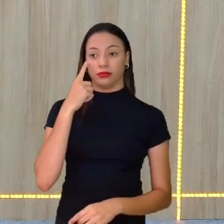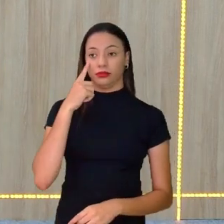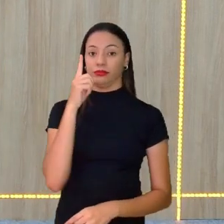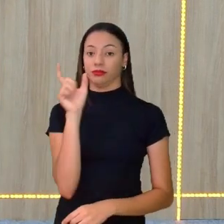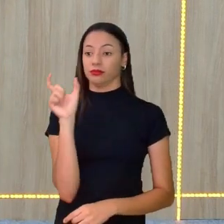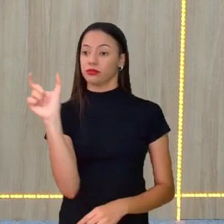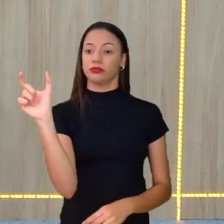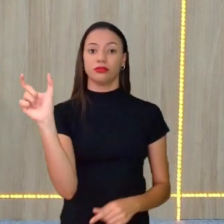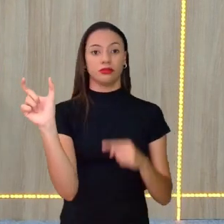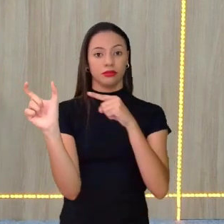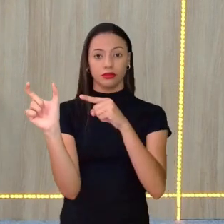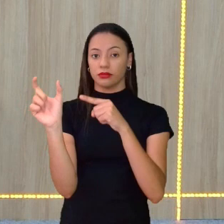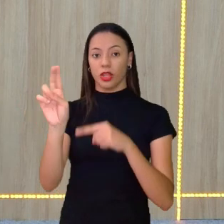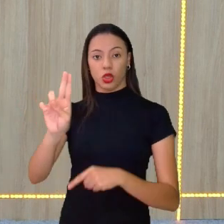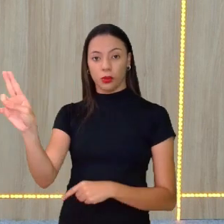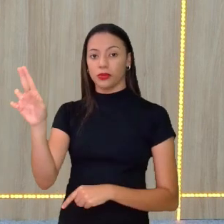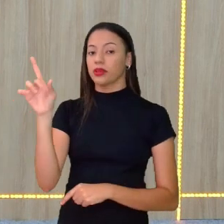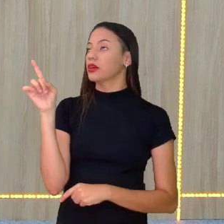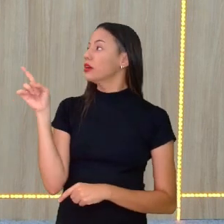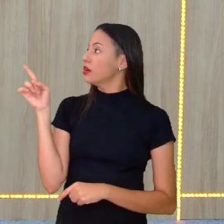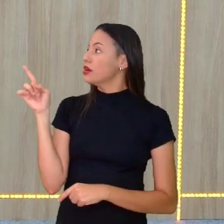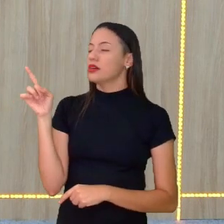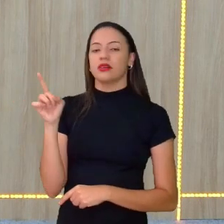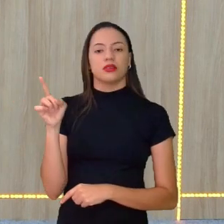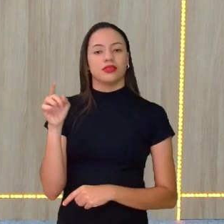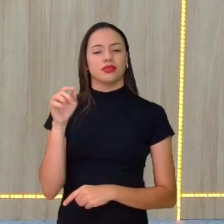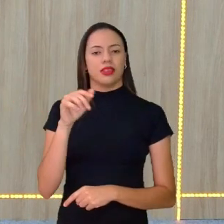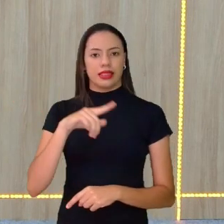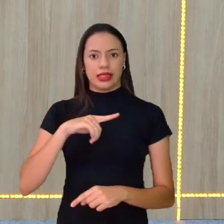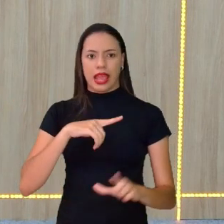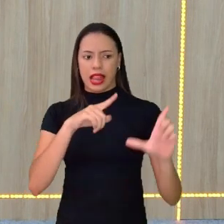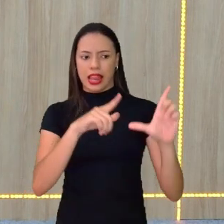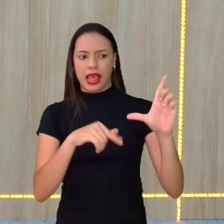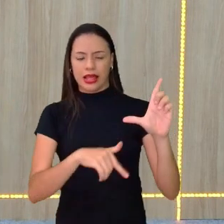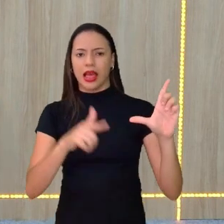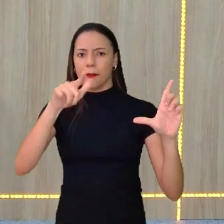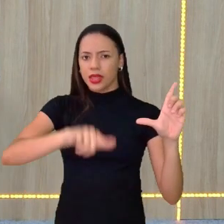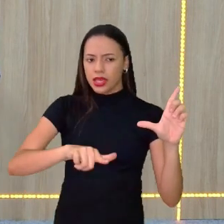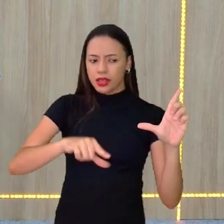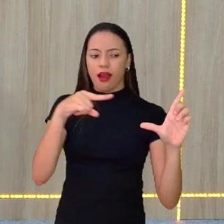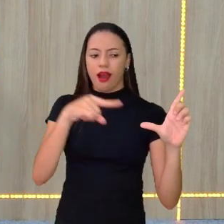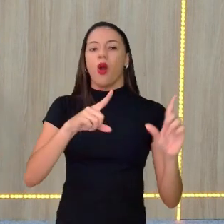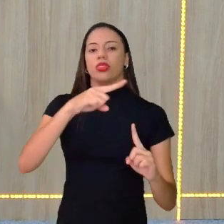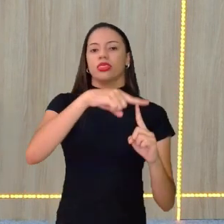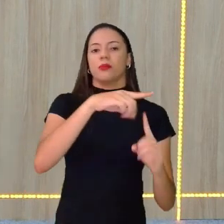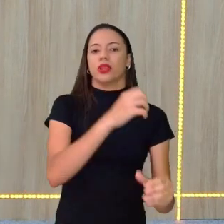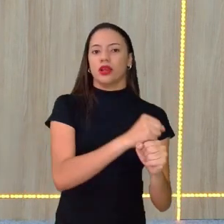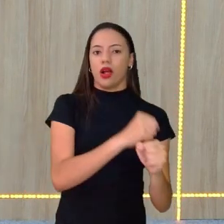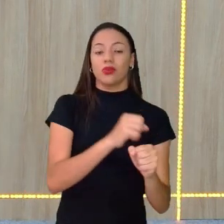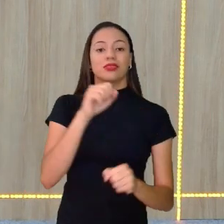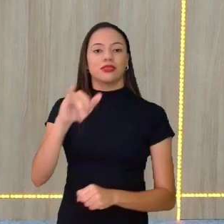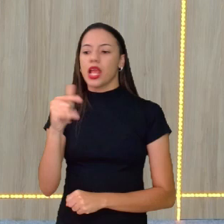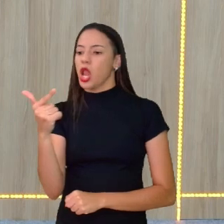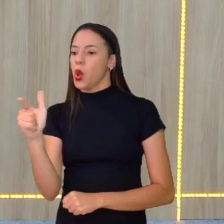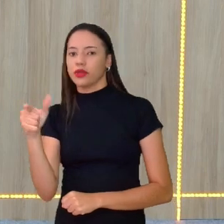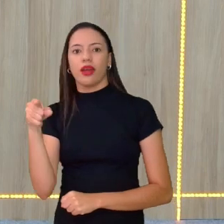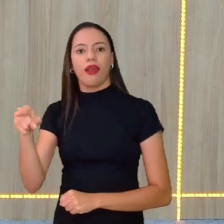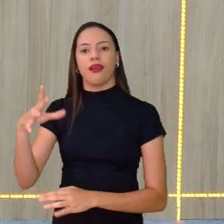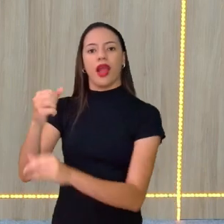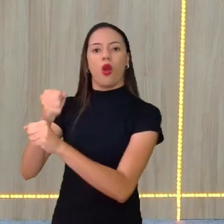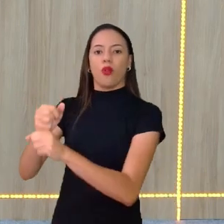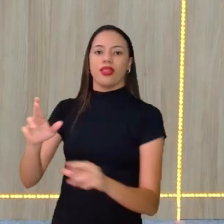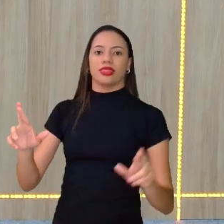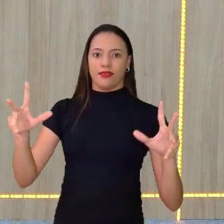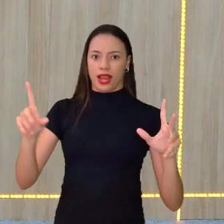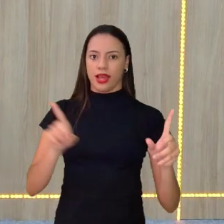palavra, esse nome, ele não tem letra repetida, é de uma forma, e quando tem letra repetida, de outra maneira. A gente vai aprender